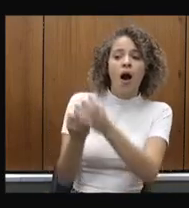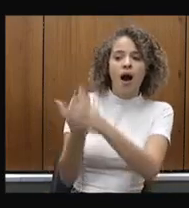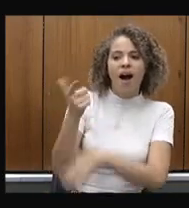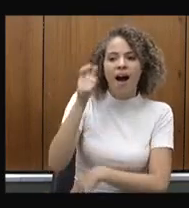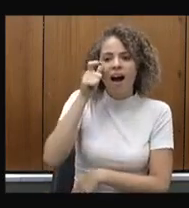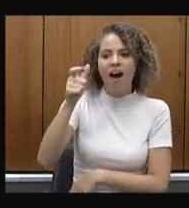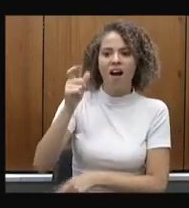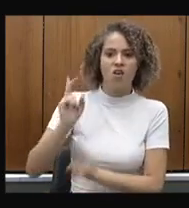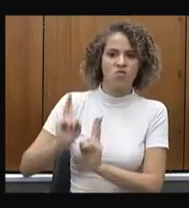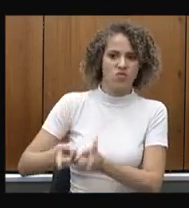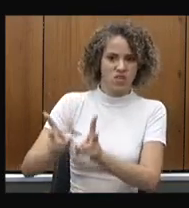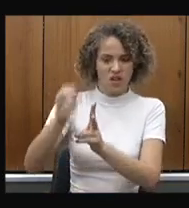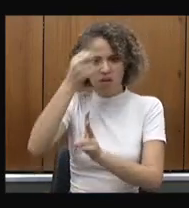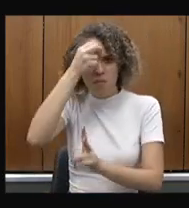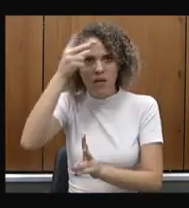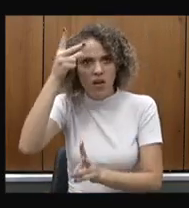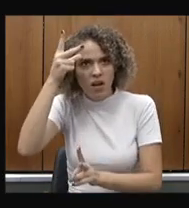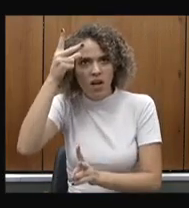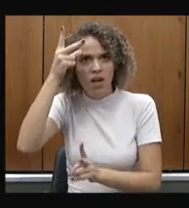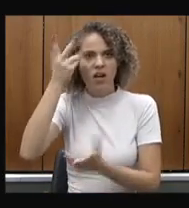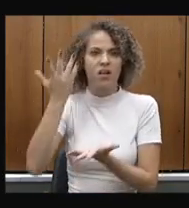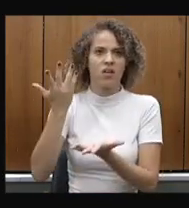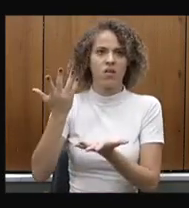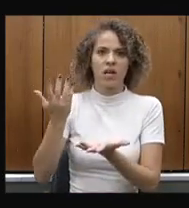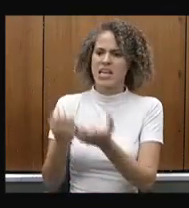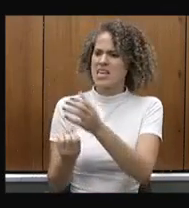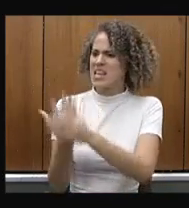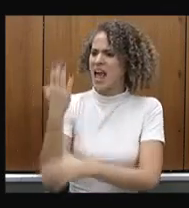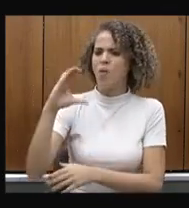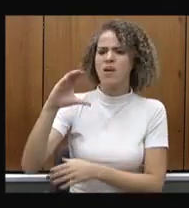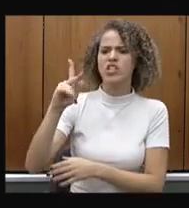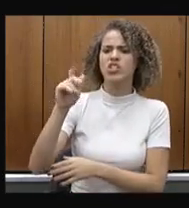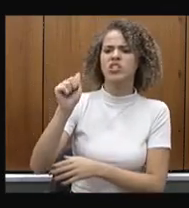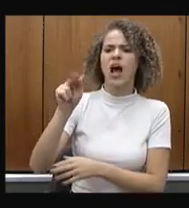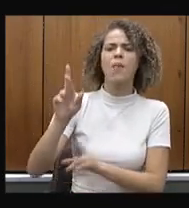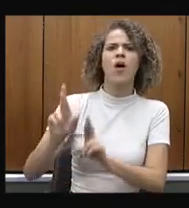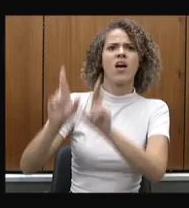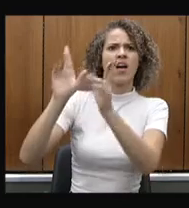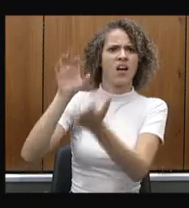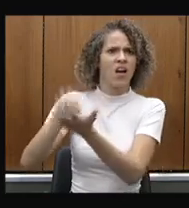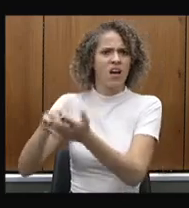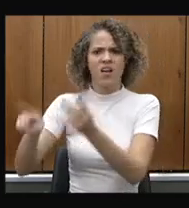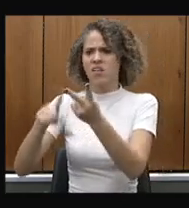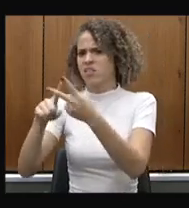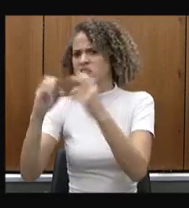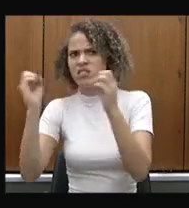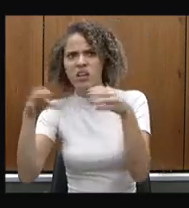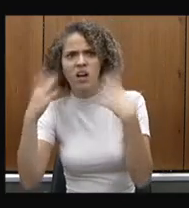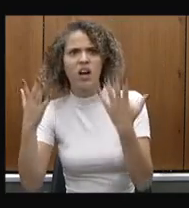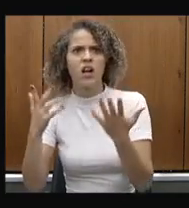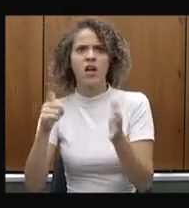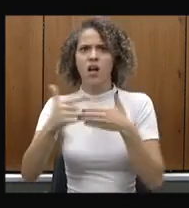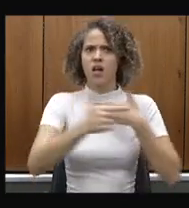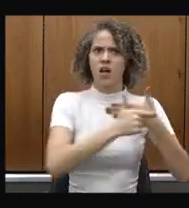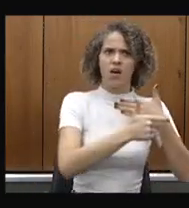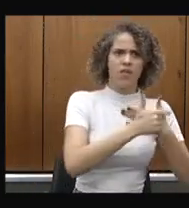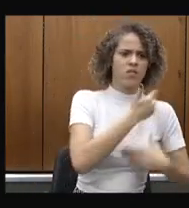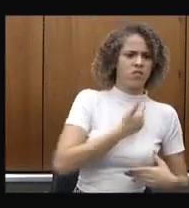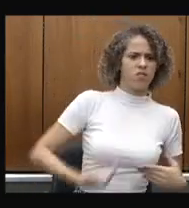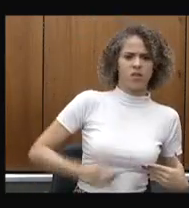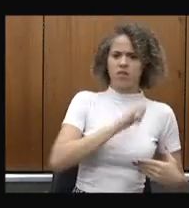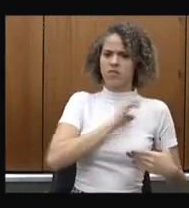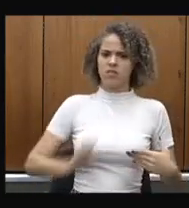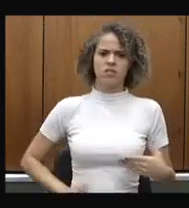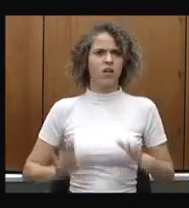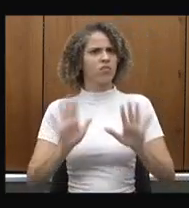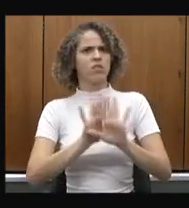de ligar pra prefeitos e pedir pra sair de uma chapa entrar em outra chapa pra votar em fulano votar nesse plano isso não é papel de governo de estado e